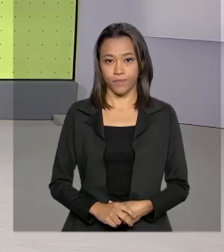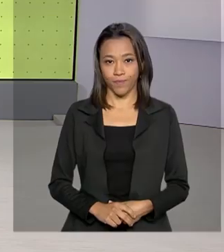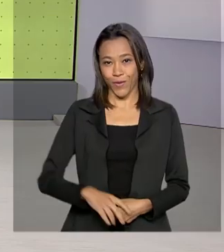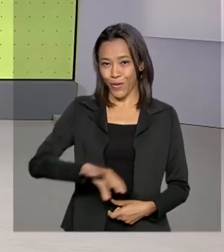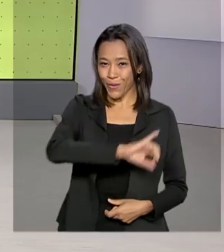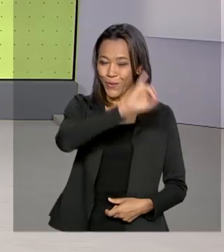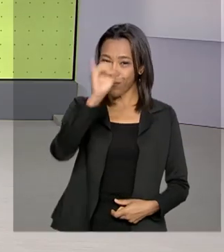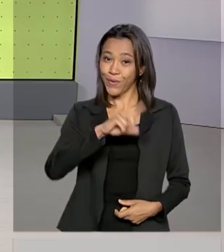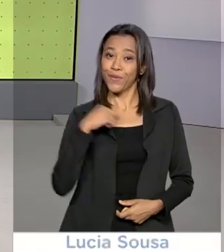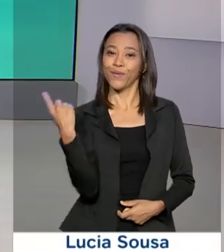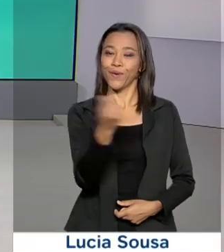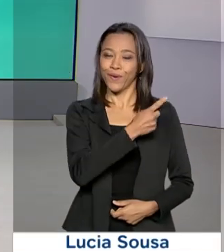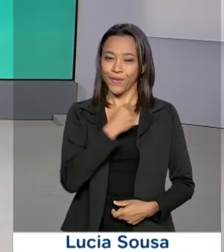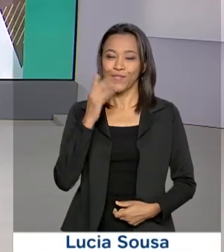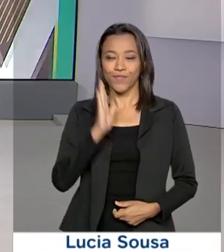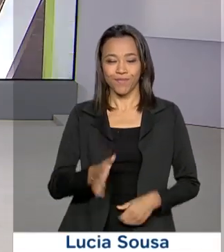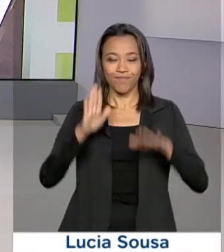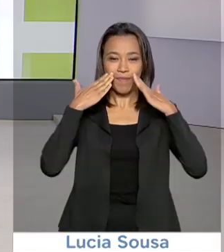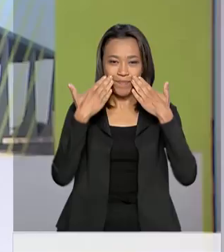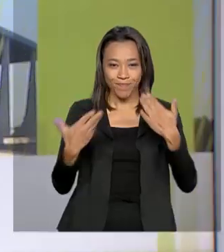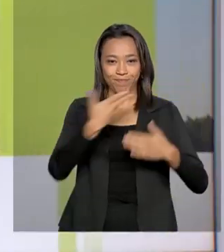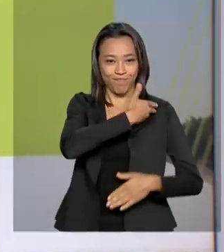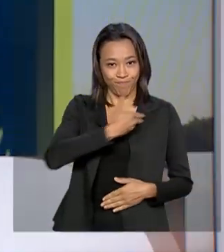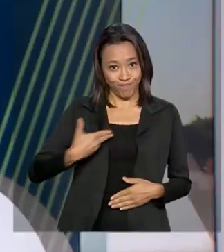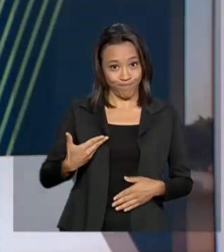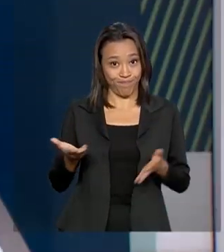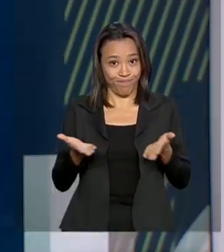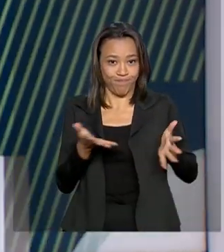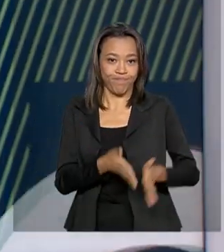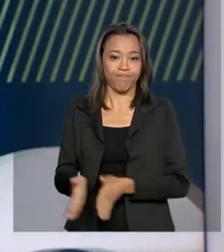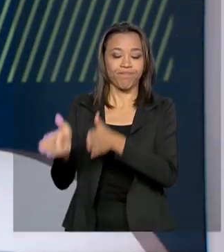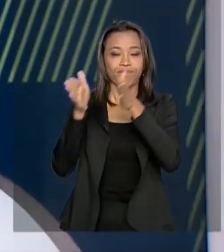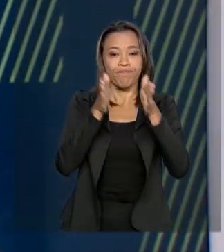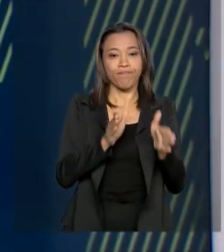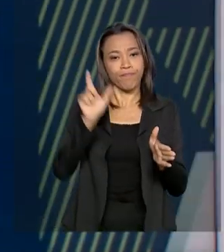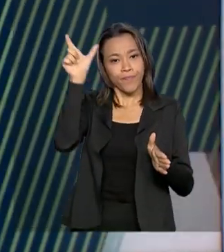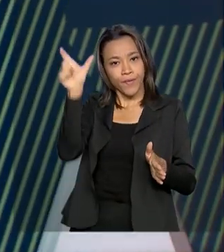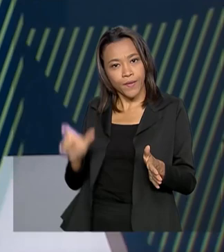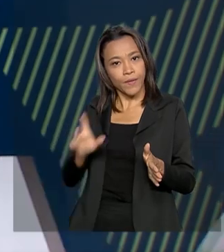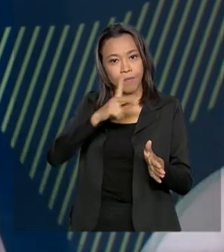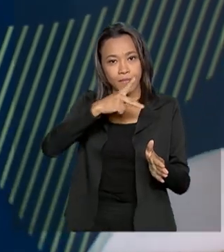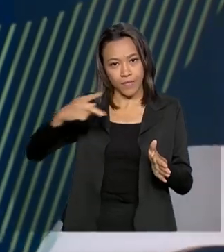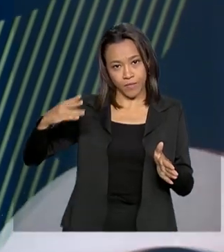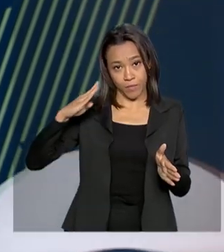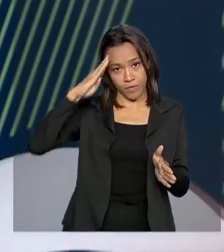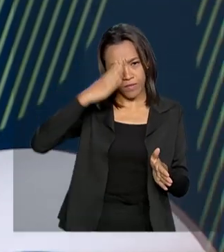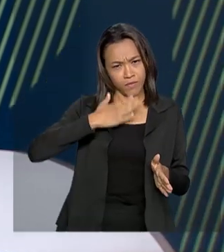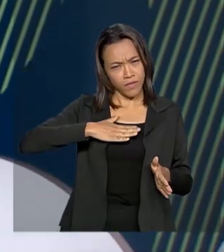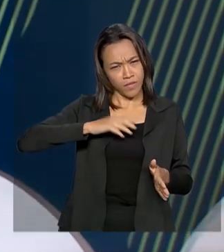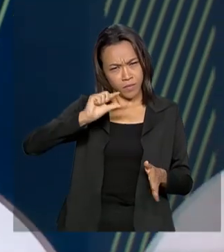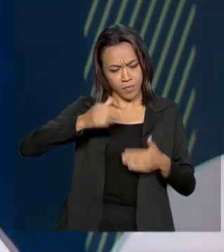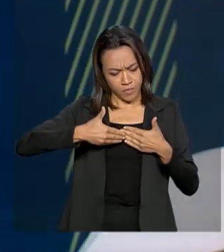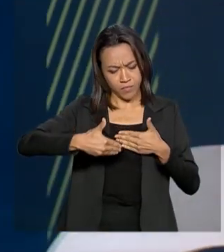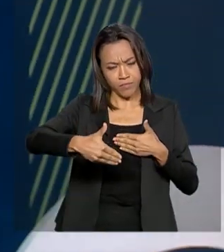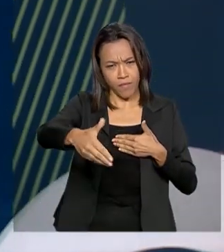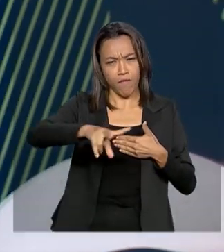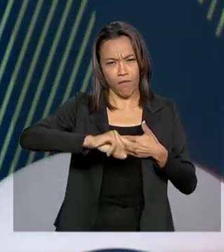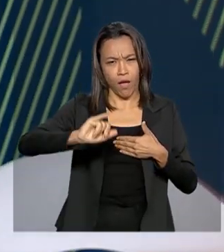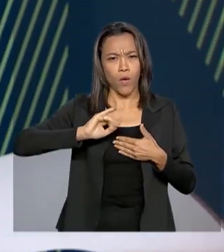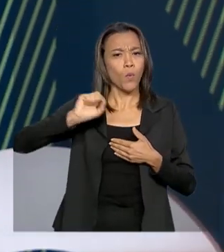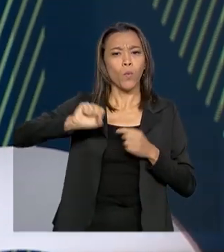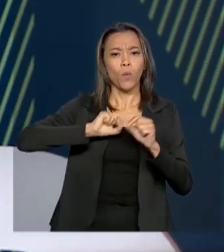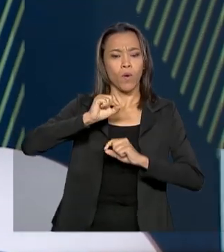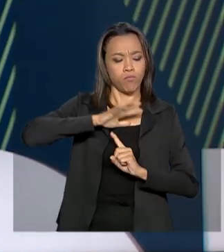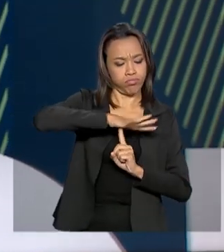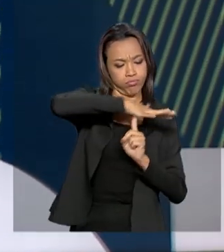Olá, já estamos no ar com o governo agora. O presidente Jair Bolsonaro faz daqui a pouco um sobrevoo nas áreas